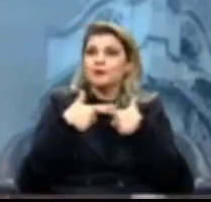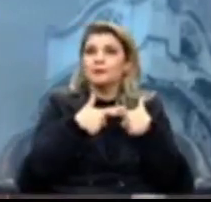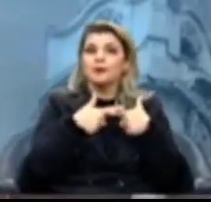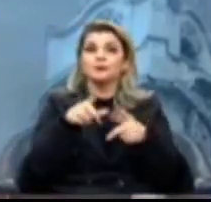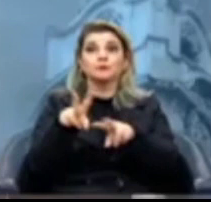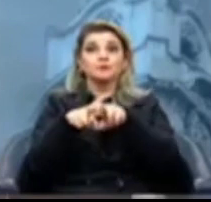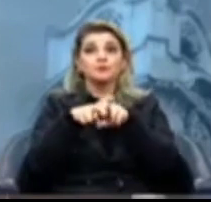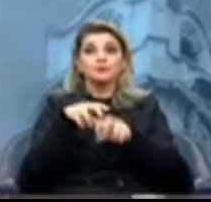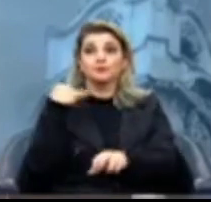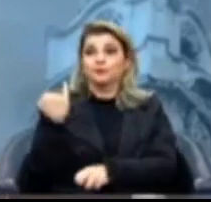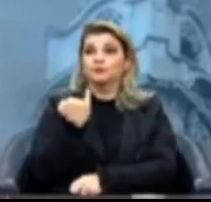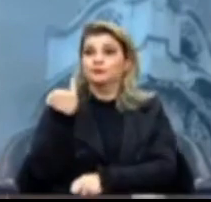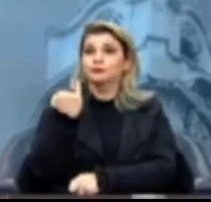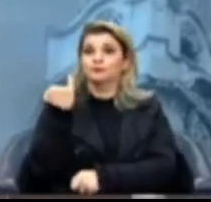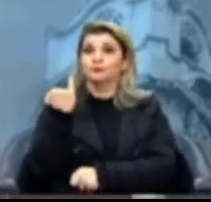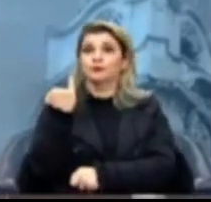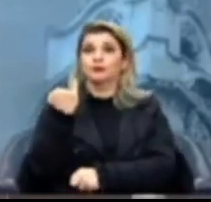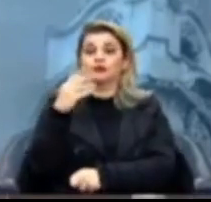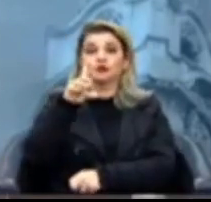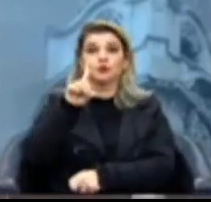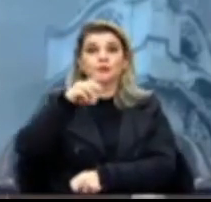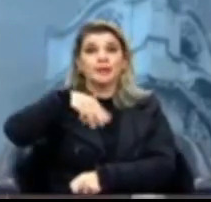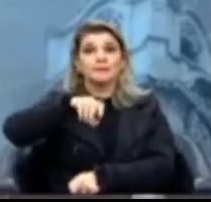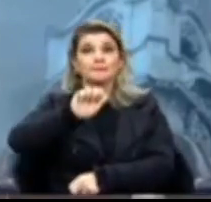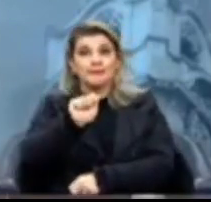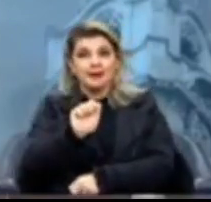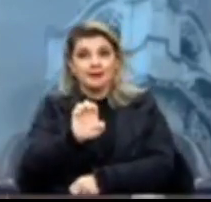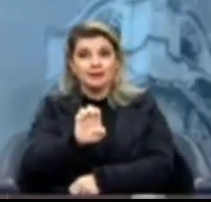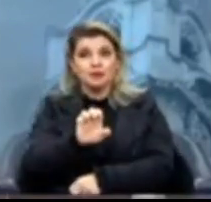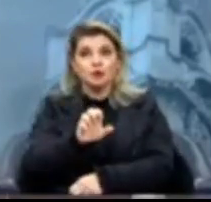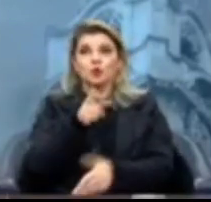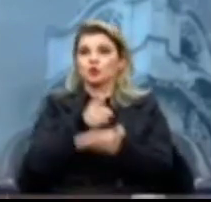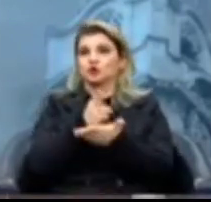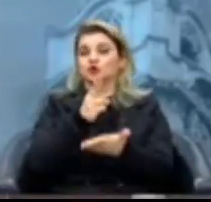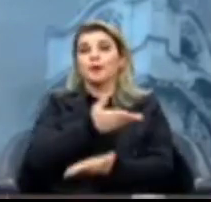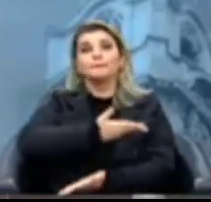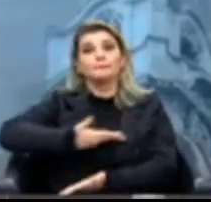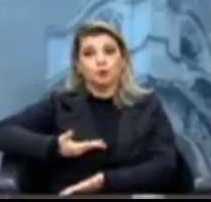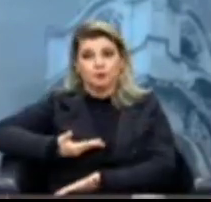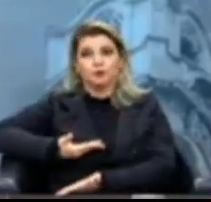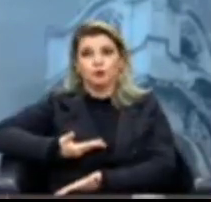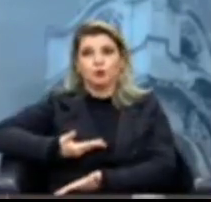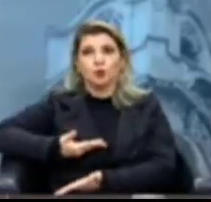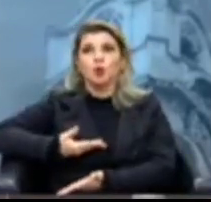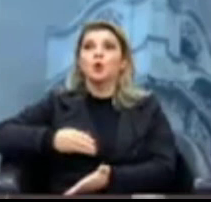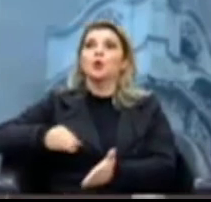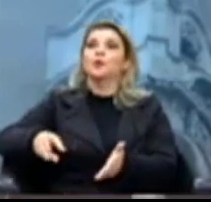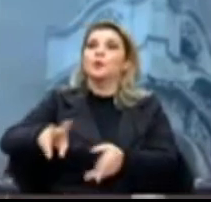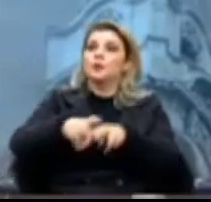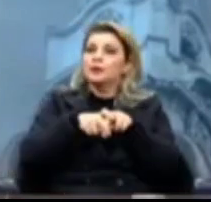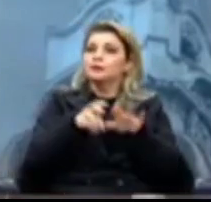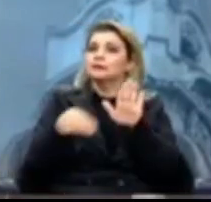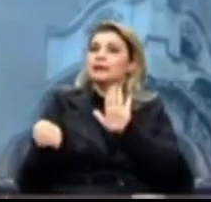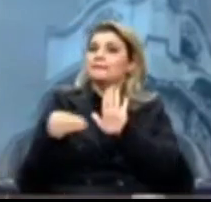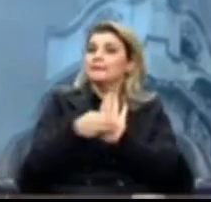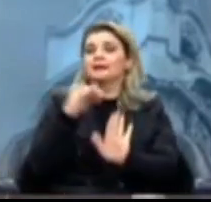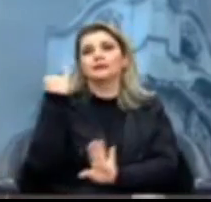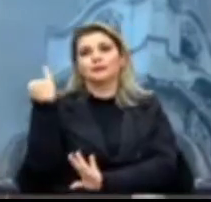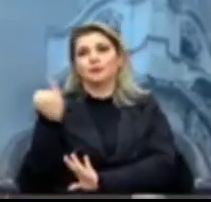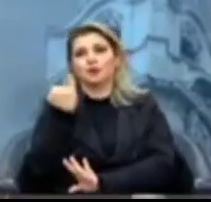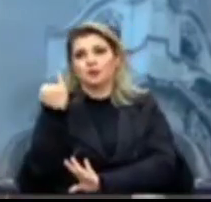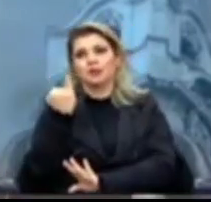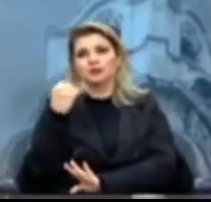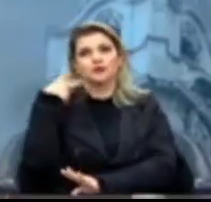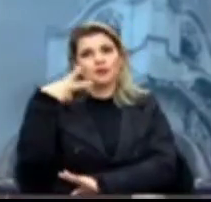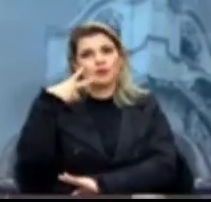importante que o DEMAI permaneça público. E por isso essa emenda é extremamente importante, vereador